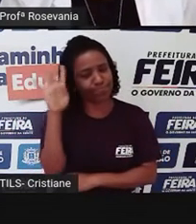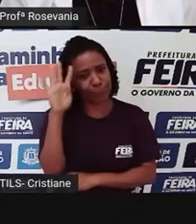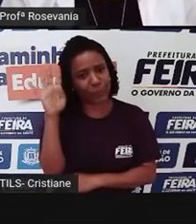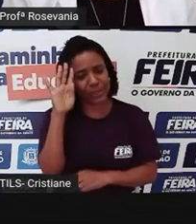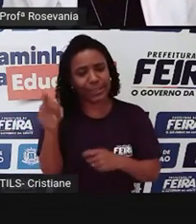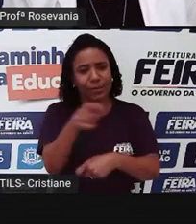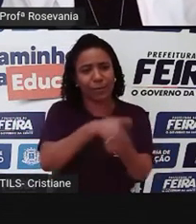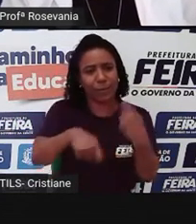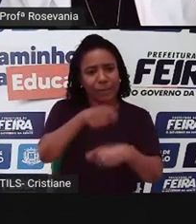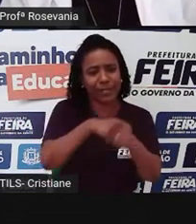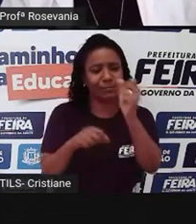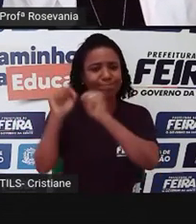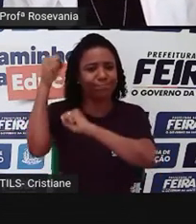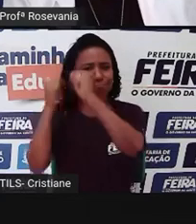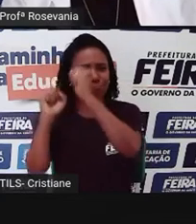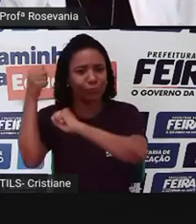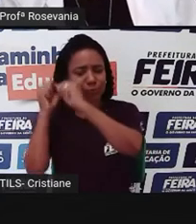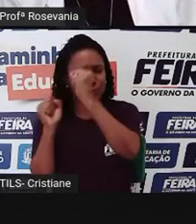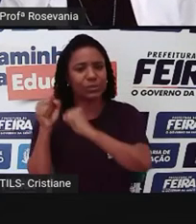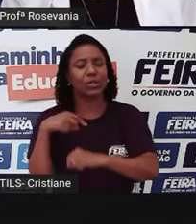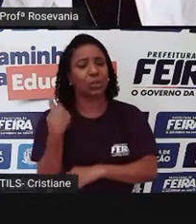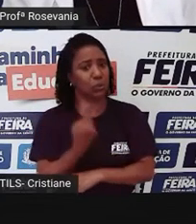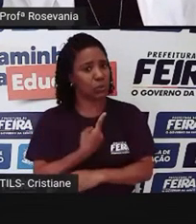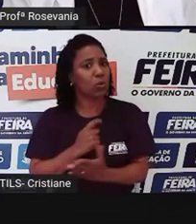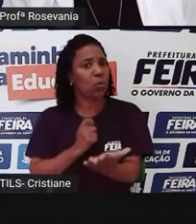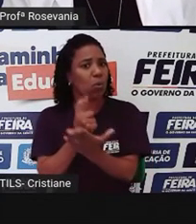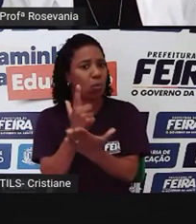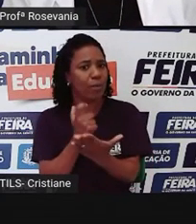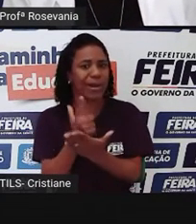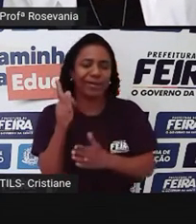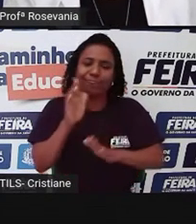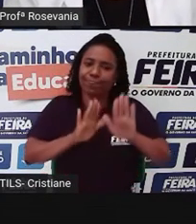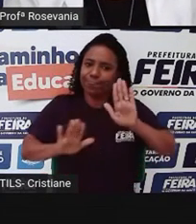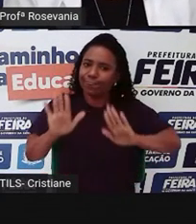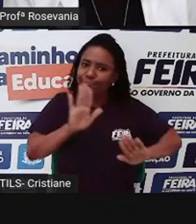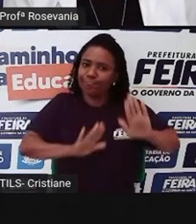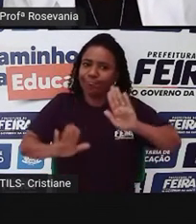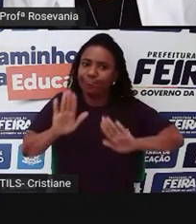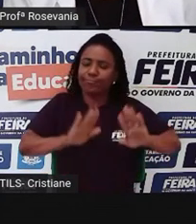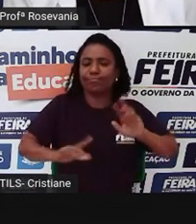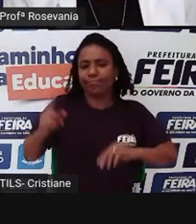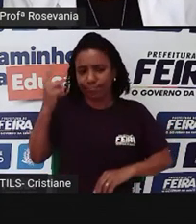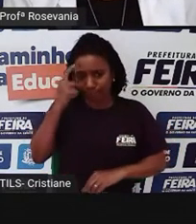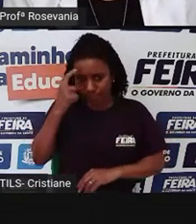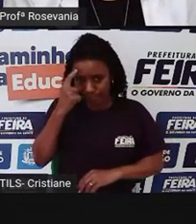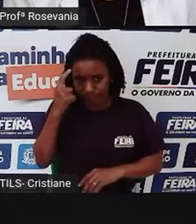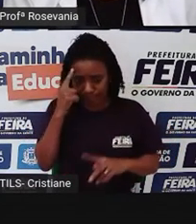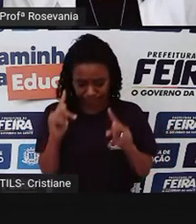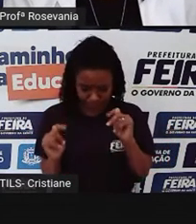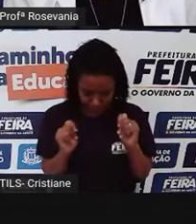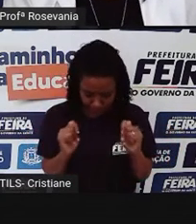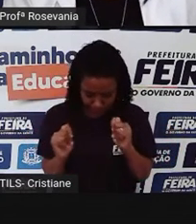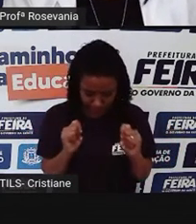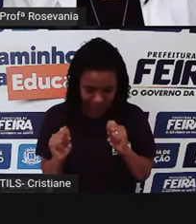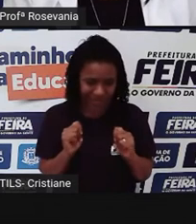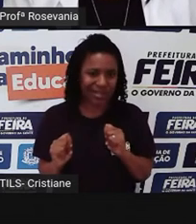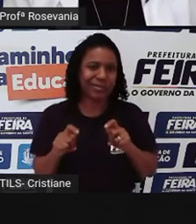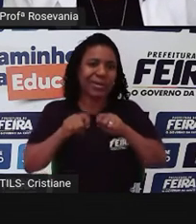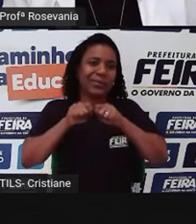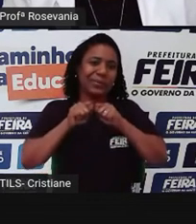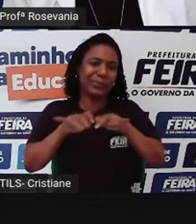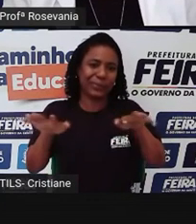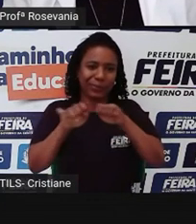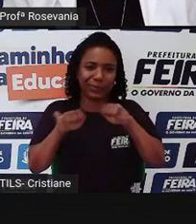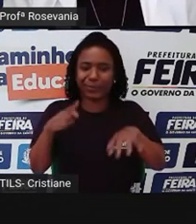produtos que nós temos que é para comprar com consciência para não gerar esse tipo de ação, desperdício que gera